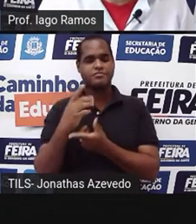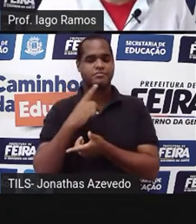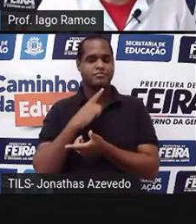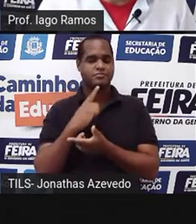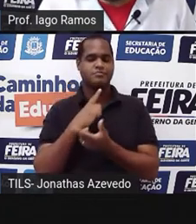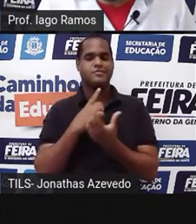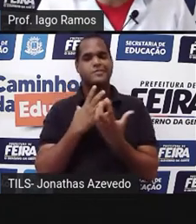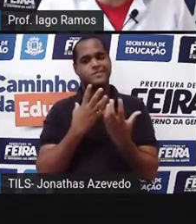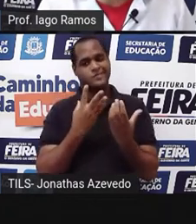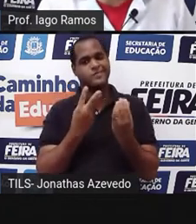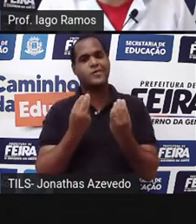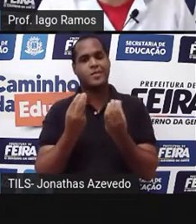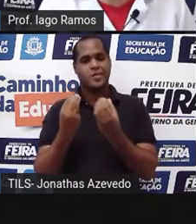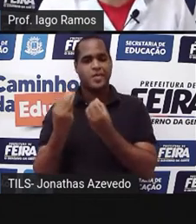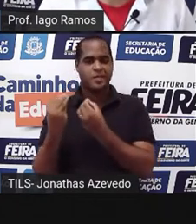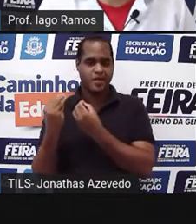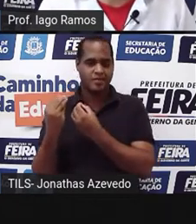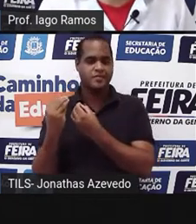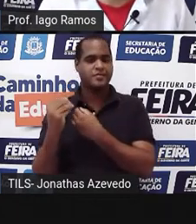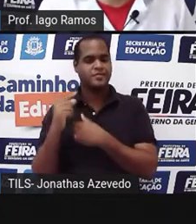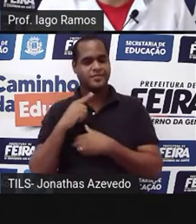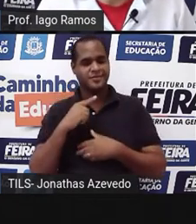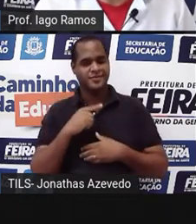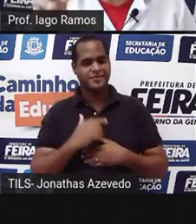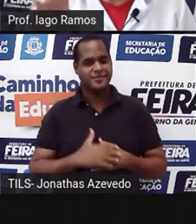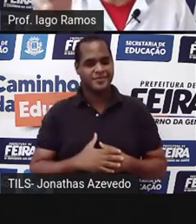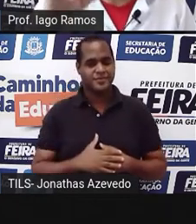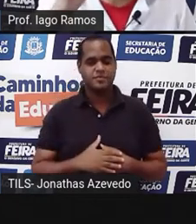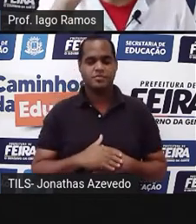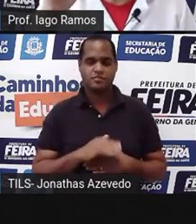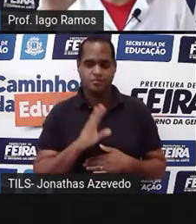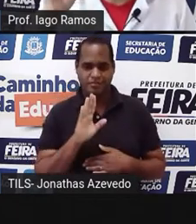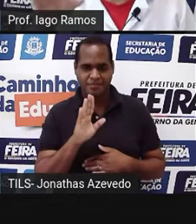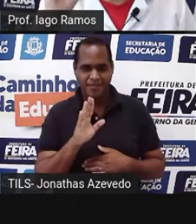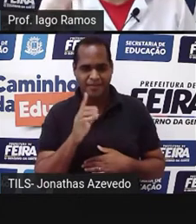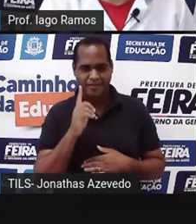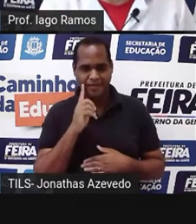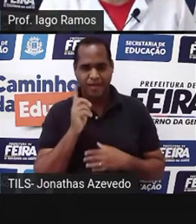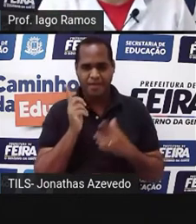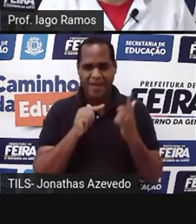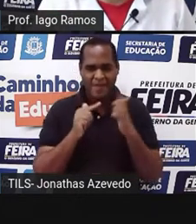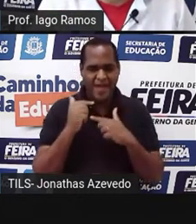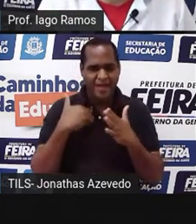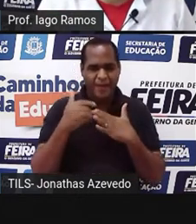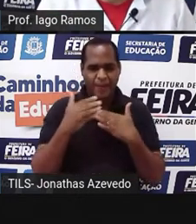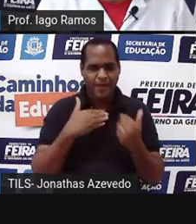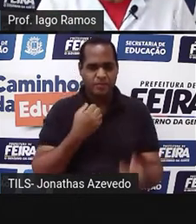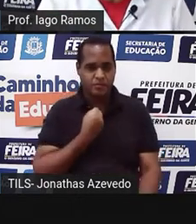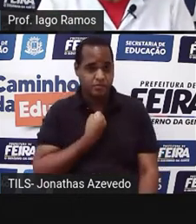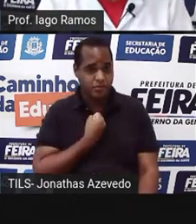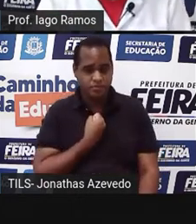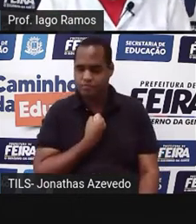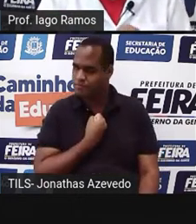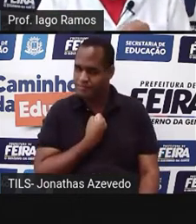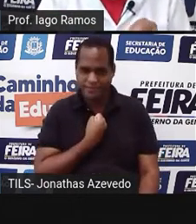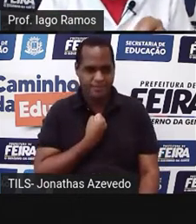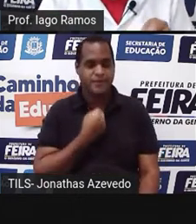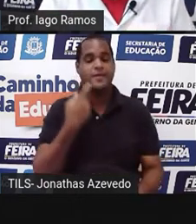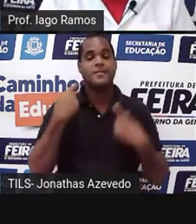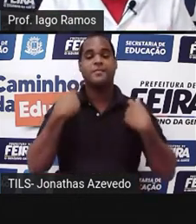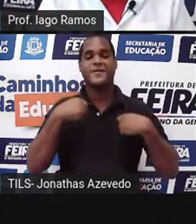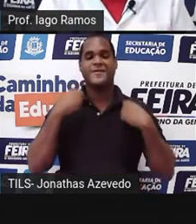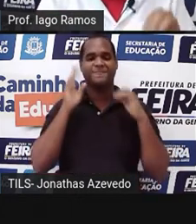4 dentro de uma bolinha verde, se você entendeu bastante. Mas assim, não vai chutando qualquer número. É o momento para você